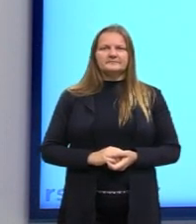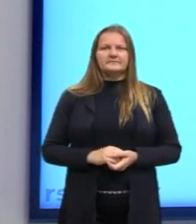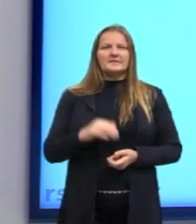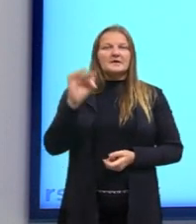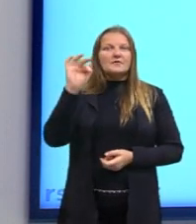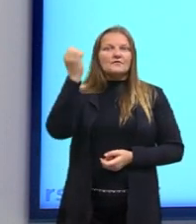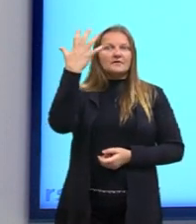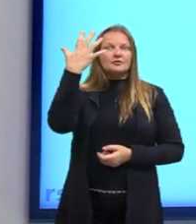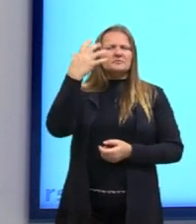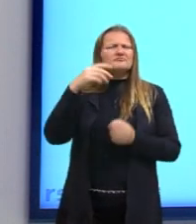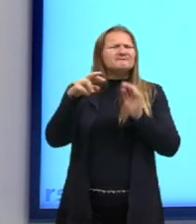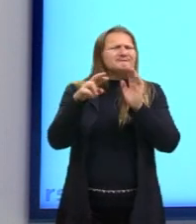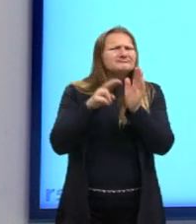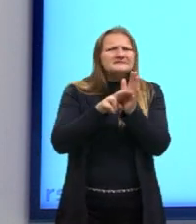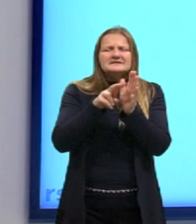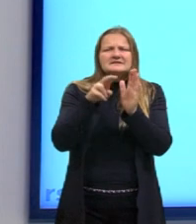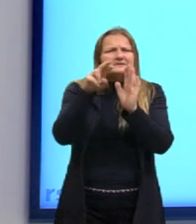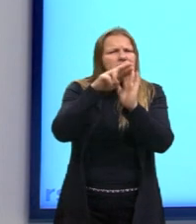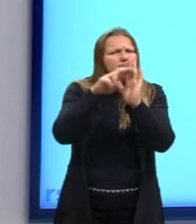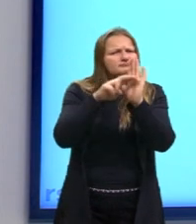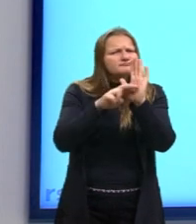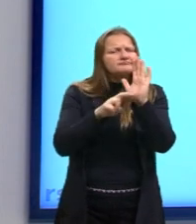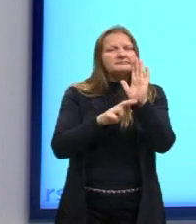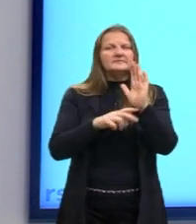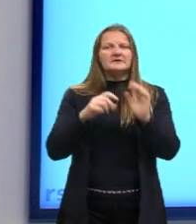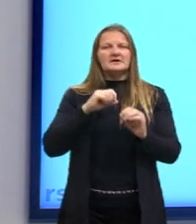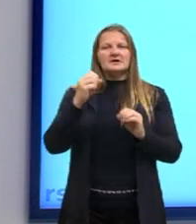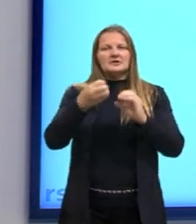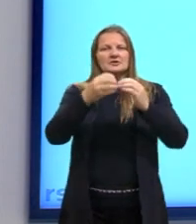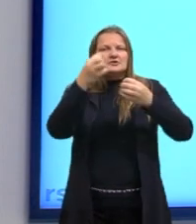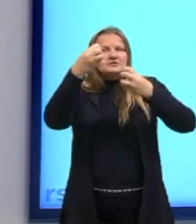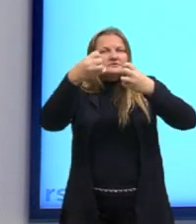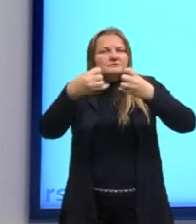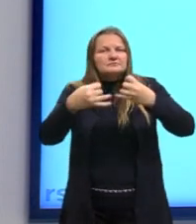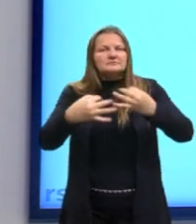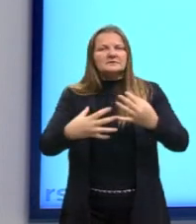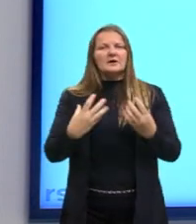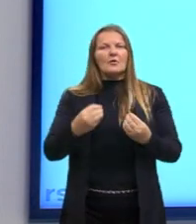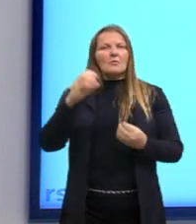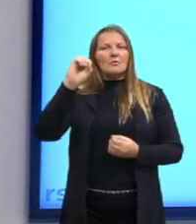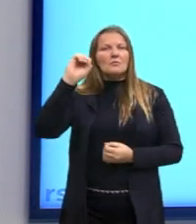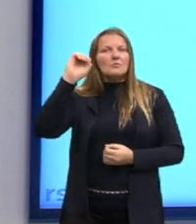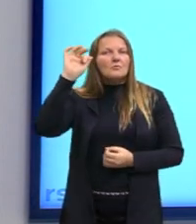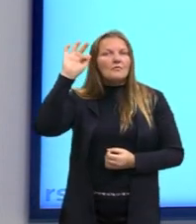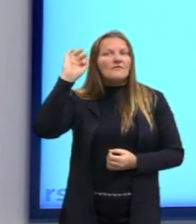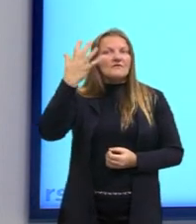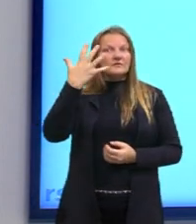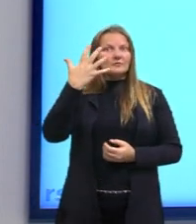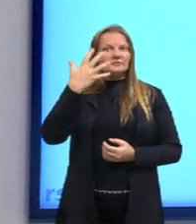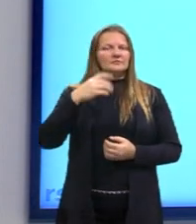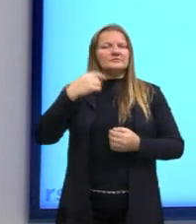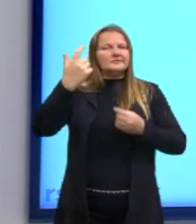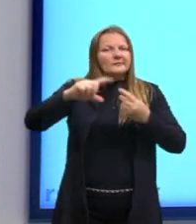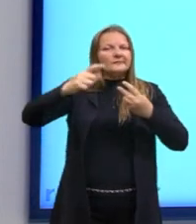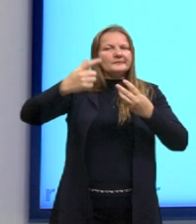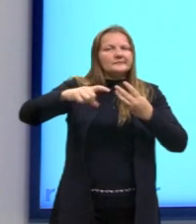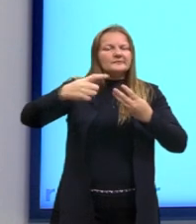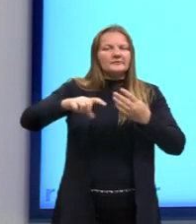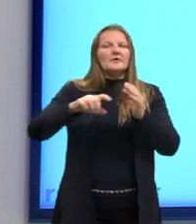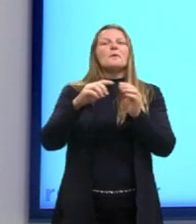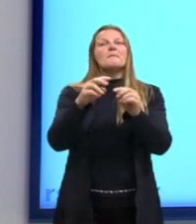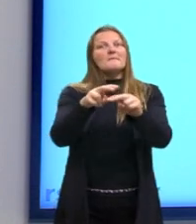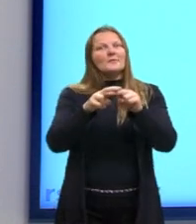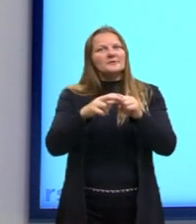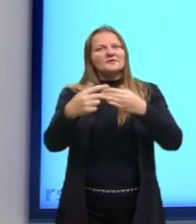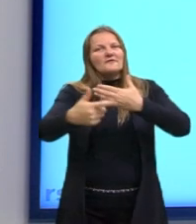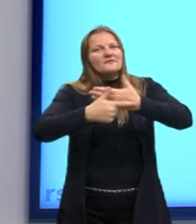regulares, ela objetiva isso e tenta explicar esses fenômenos que se repetem. Essa é a função da ciência, seja